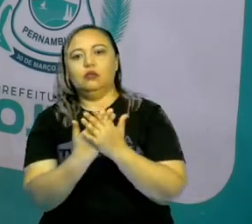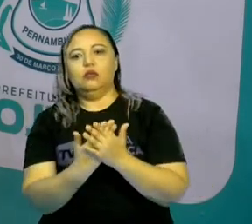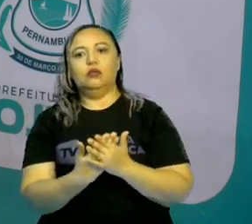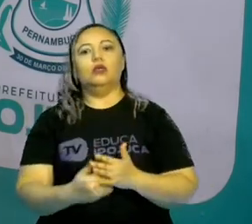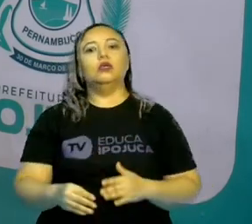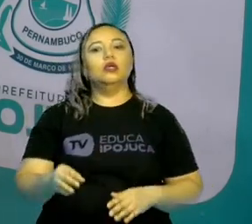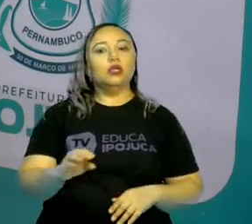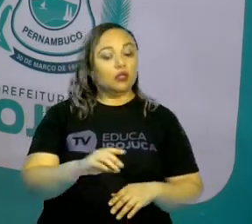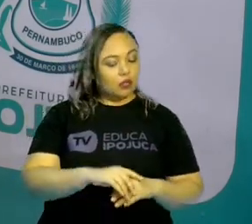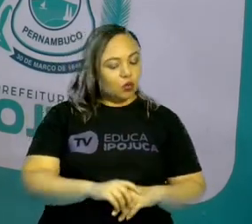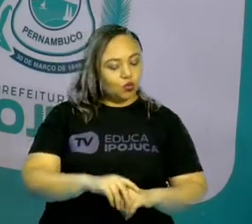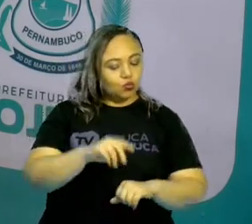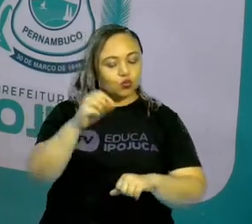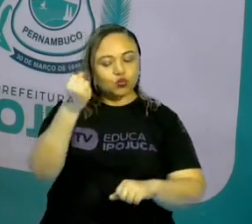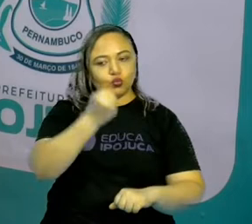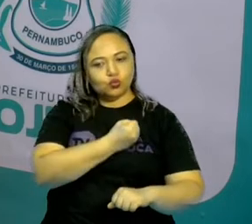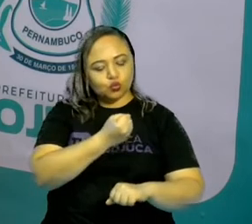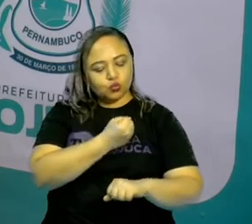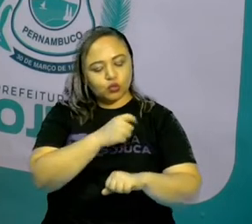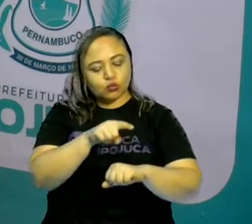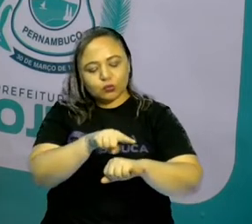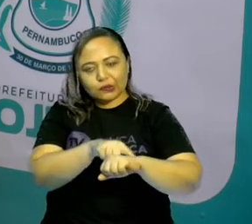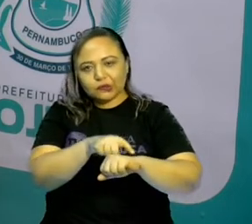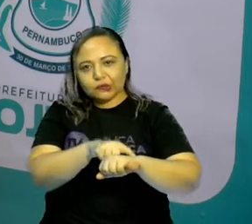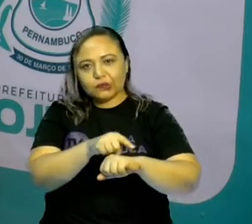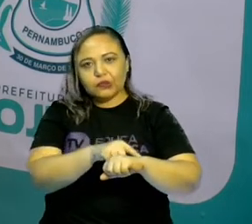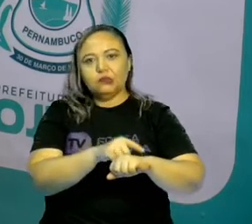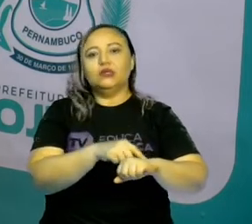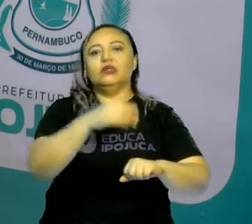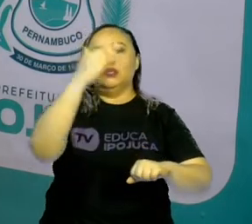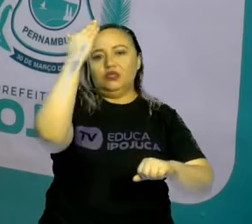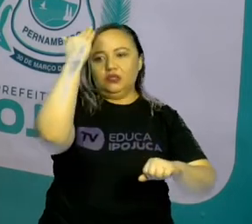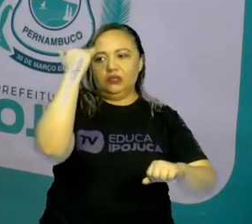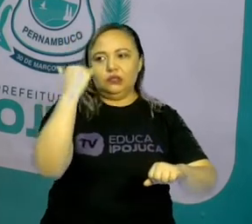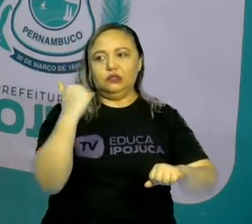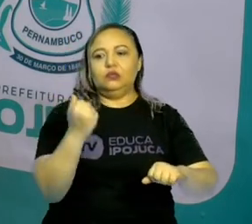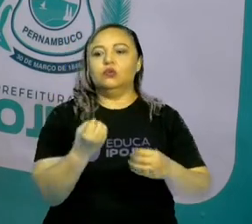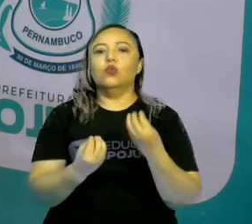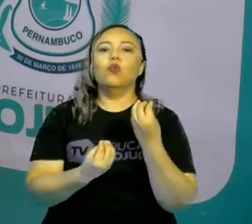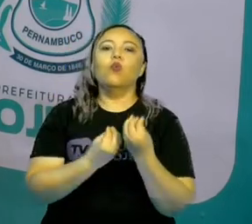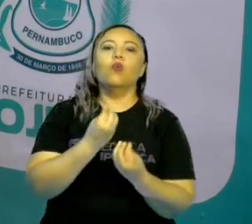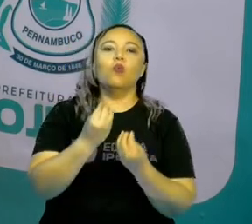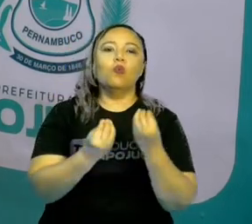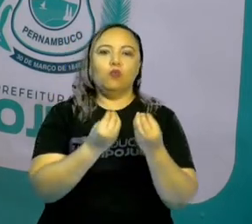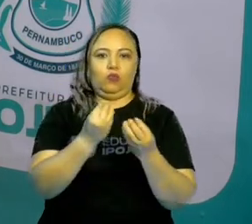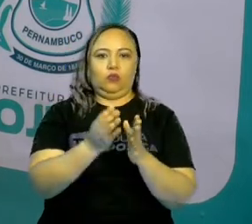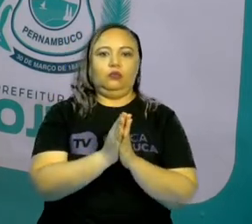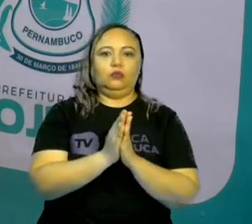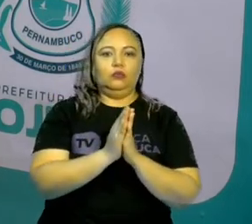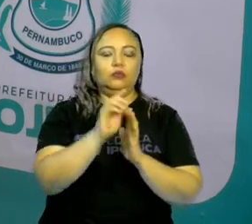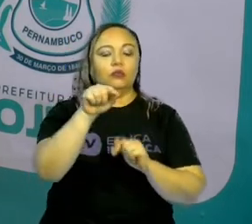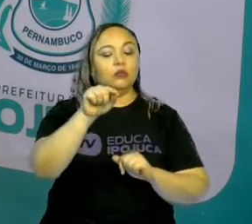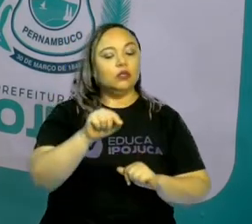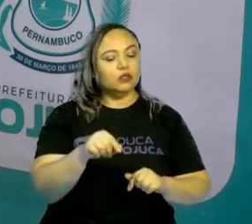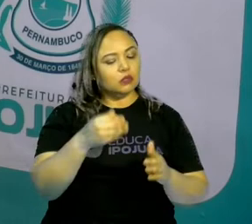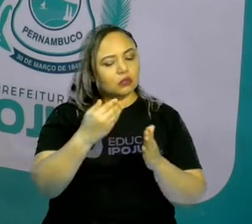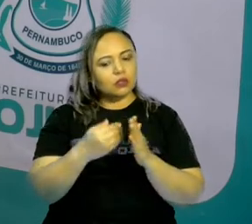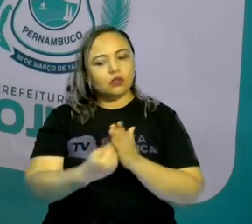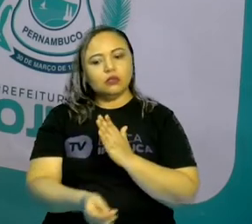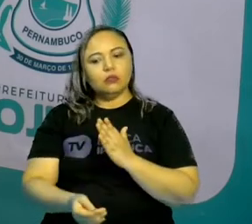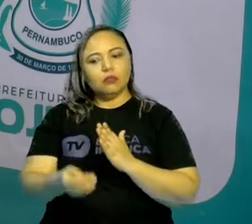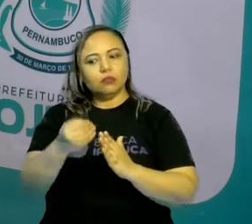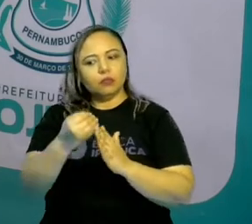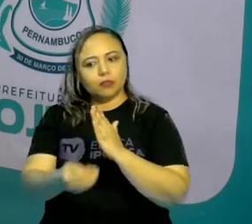números que nos orientamos no tempo e não perdemos os compromissos e a realização das